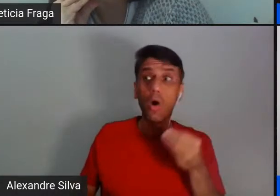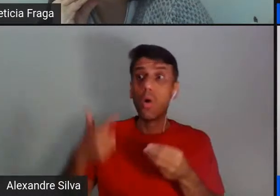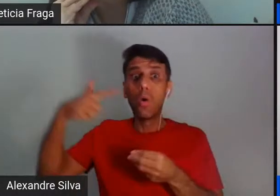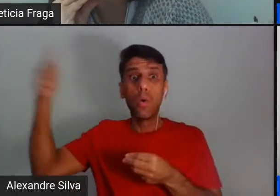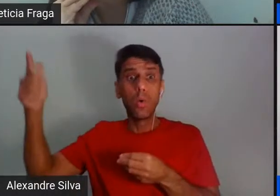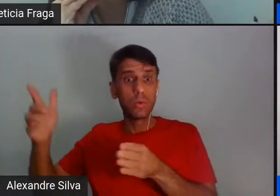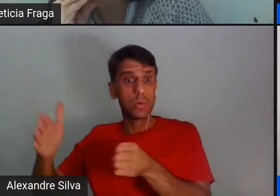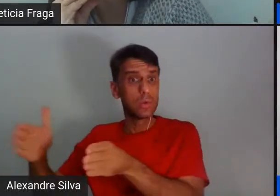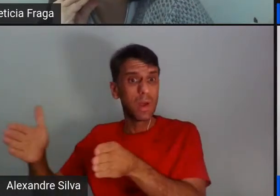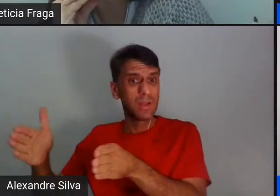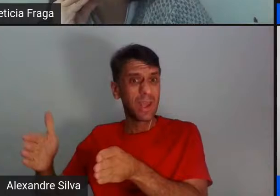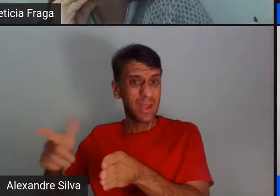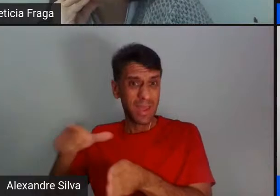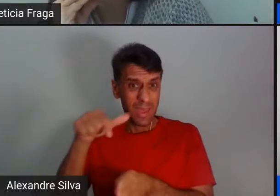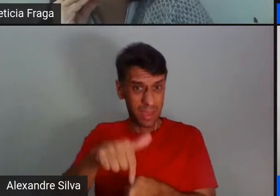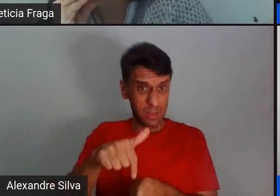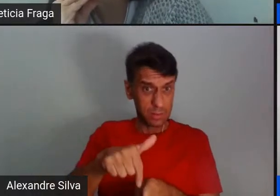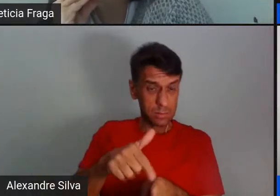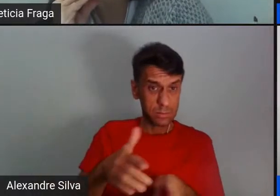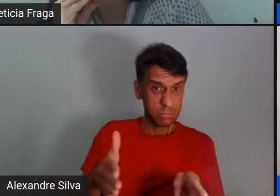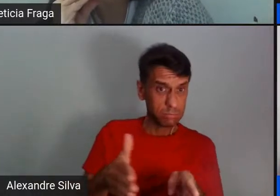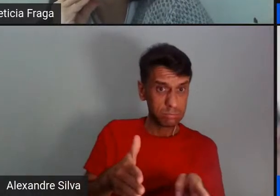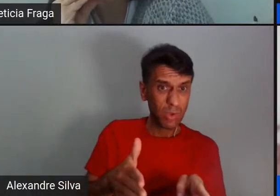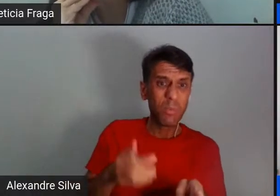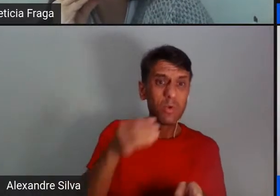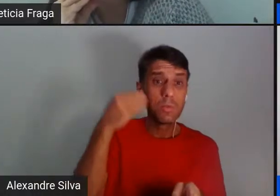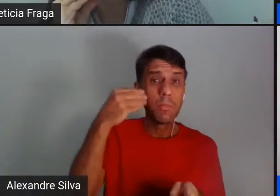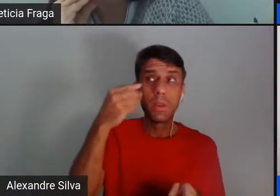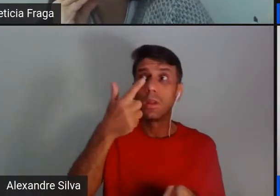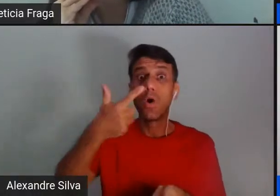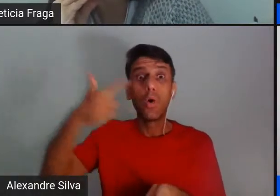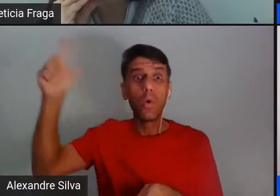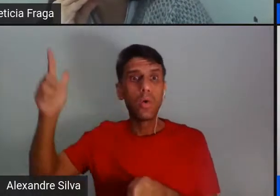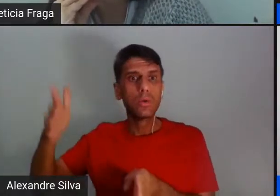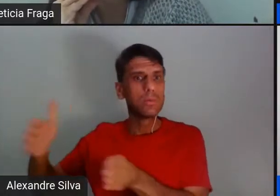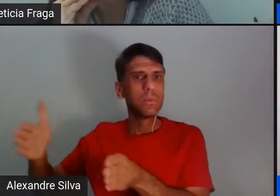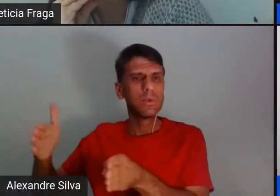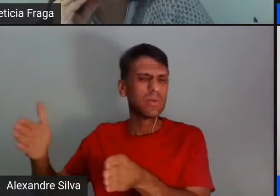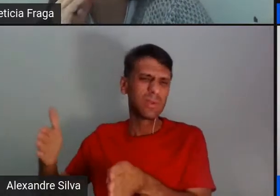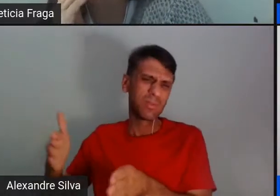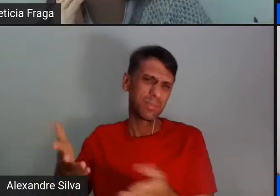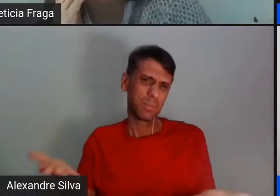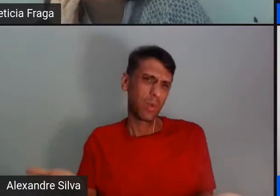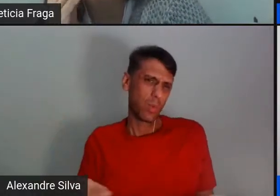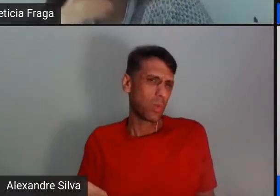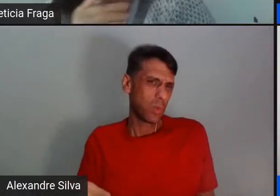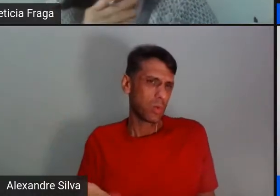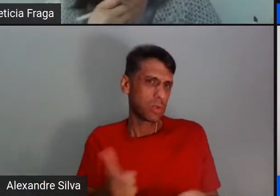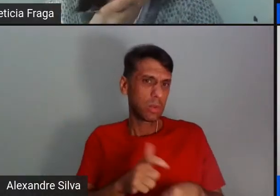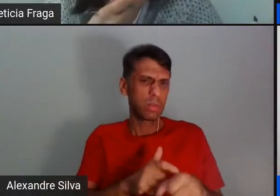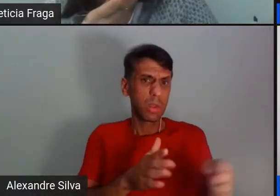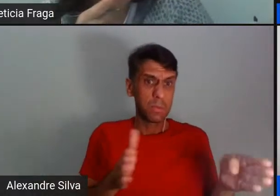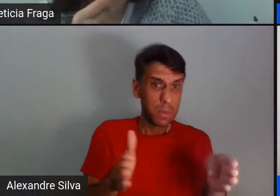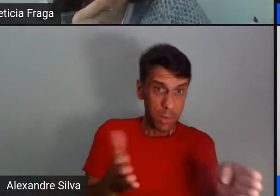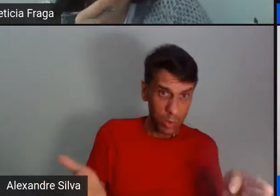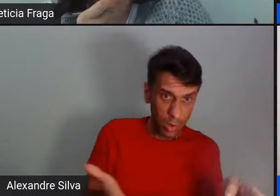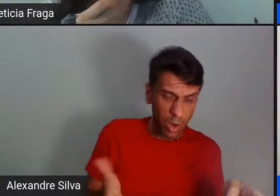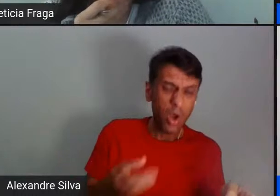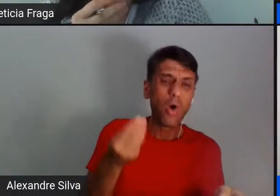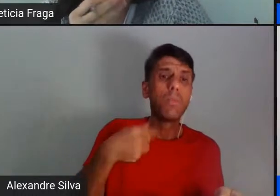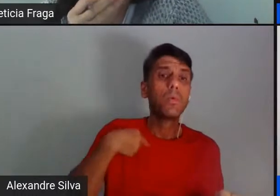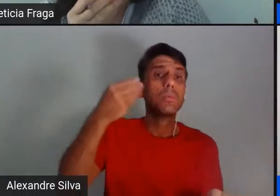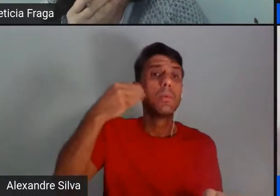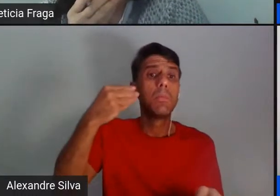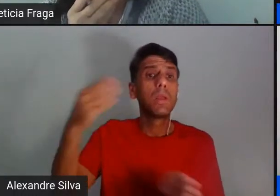-espaço, tendo em vista esse tempo-espaço ocidental, vamos chamar assim, né? Como é que isso, como é que ele vai?